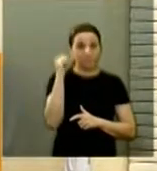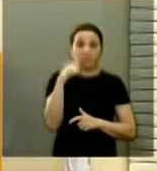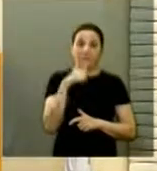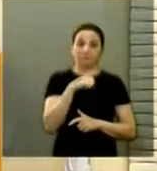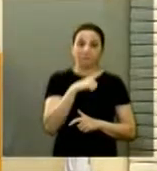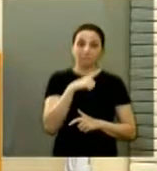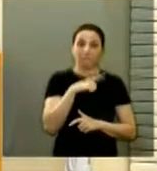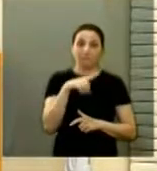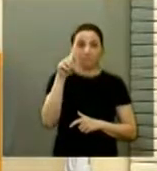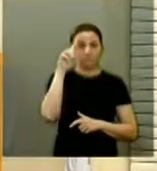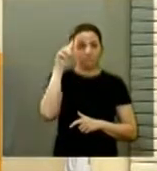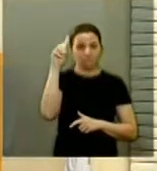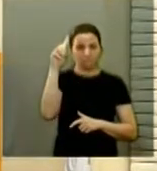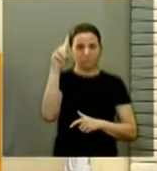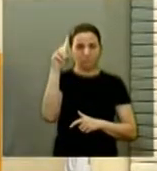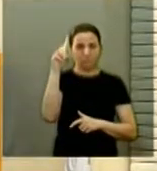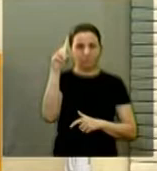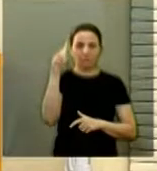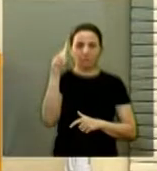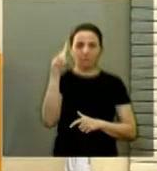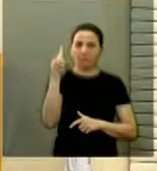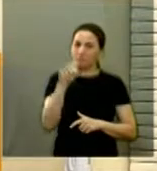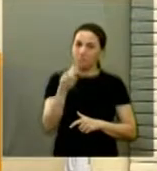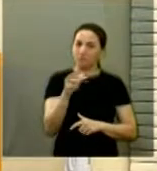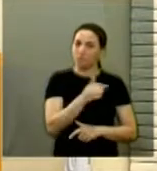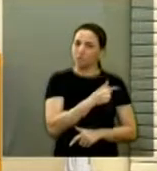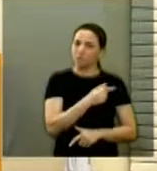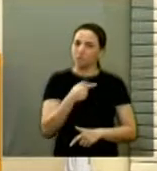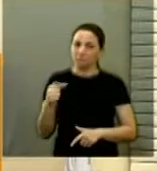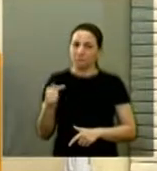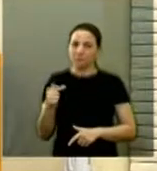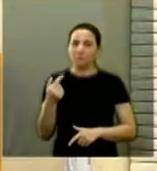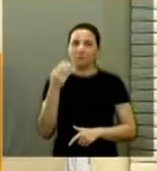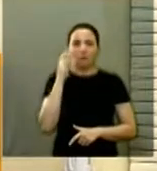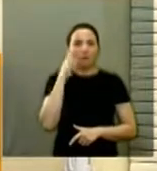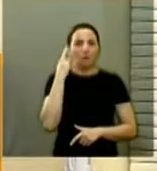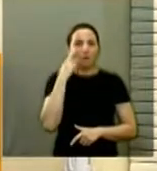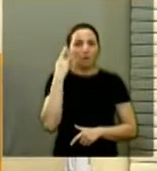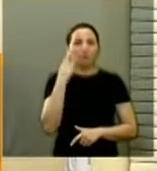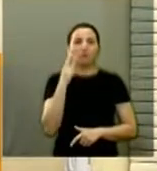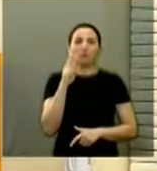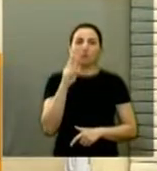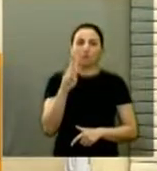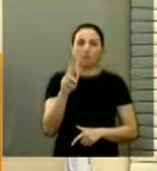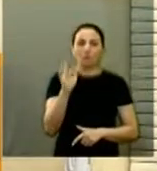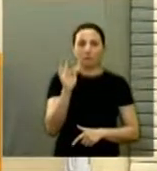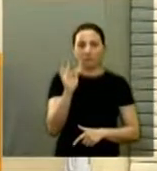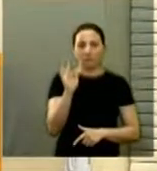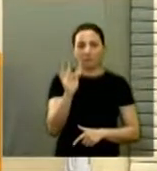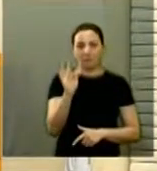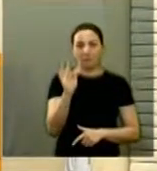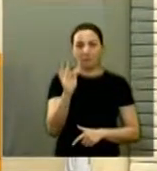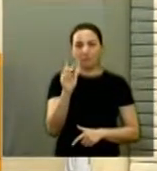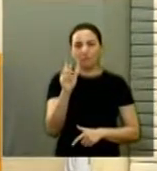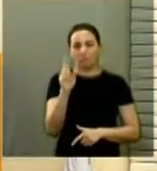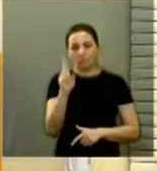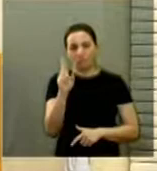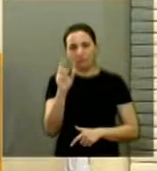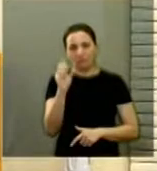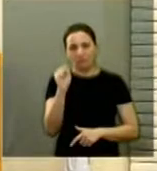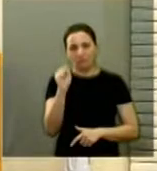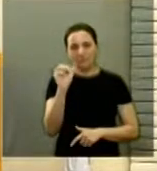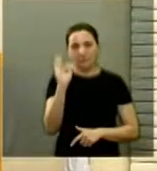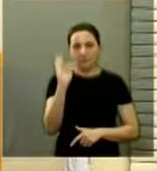o dia da... o dia não, a Semana do Rosa, ali na UFC, o pessoal, o SF, perdão, o SF